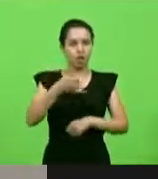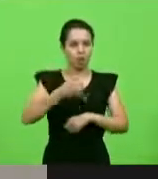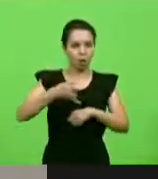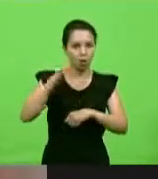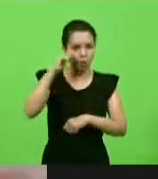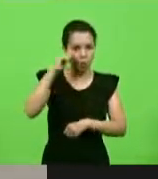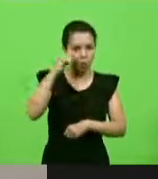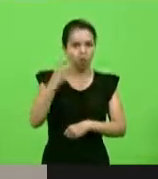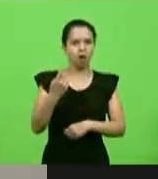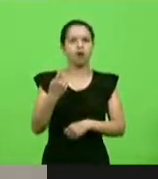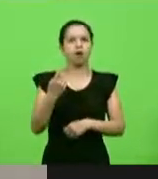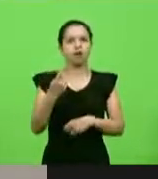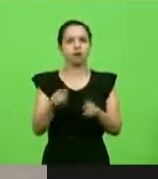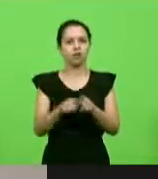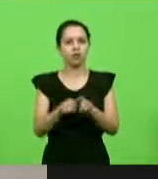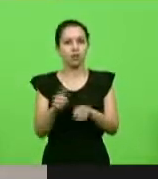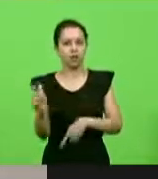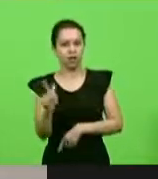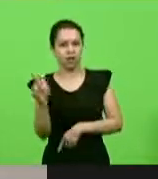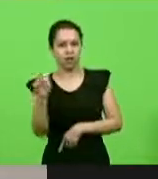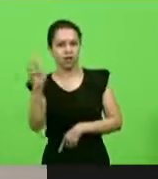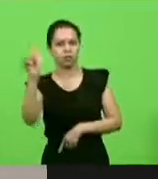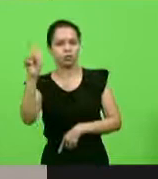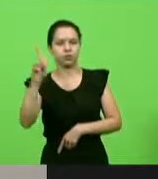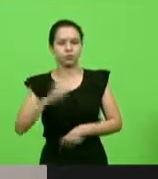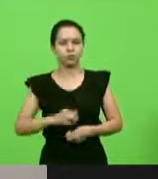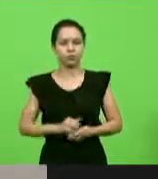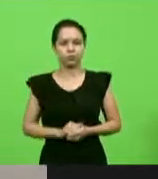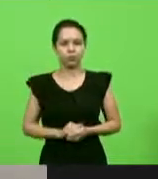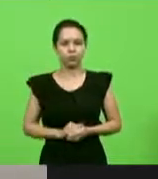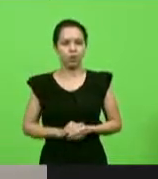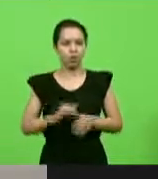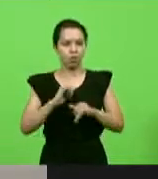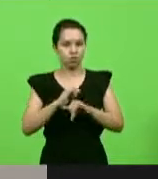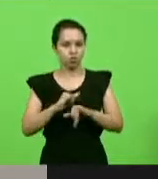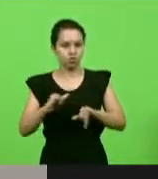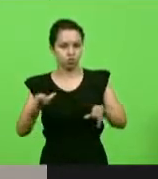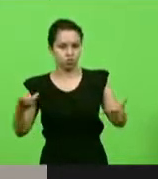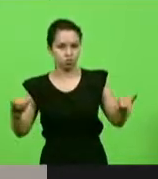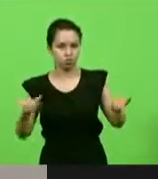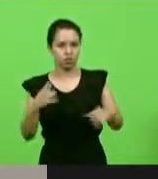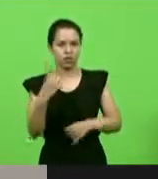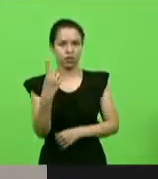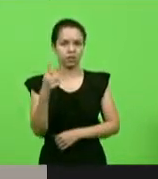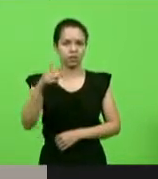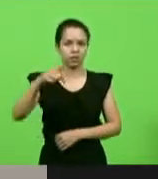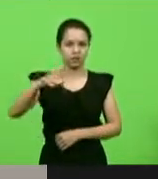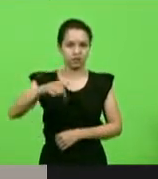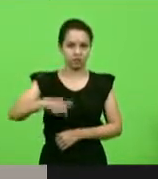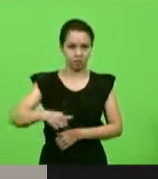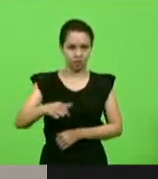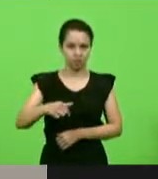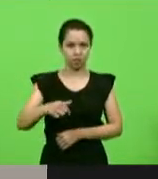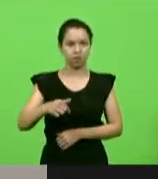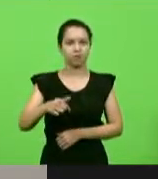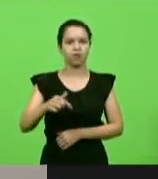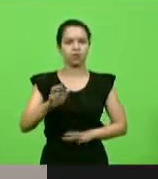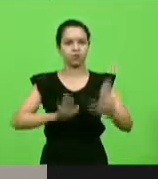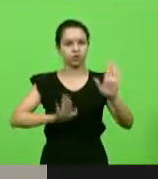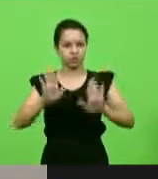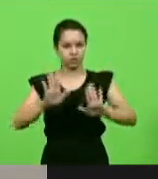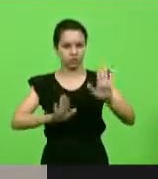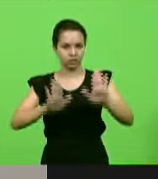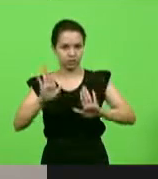O anúncio da 17ª rodada de licitações